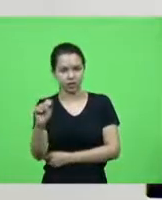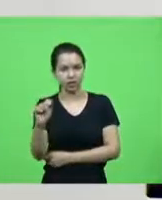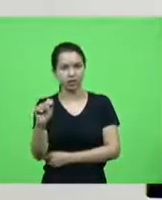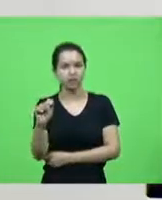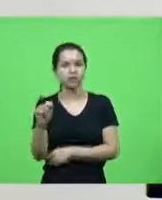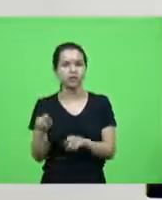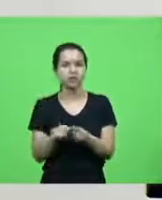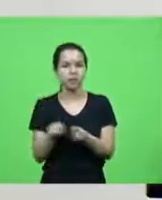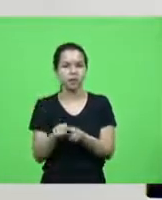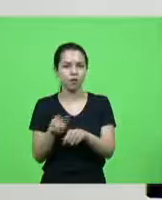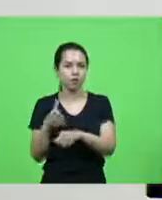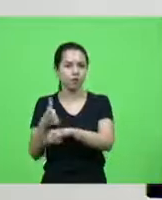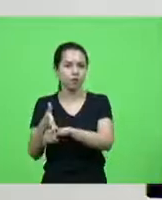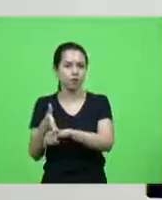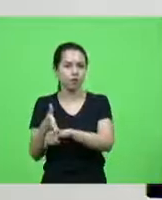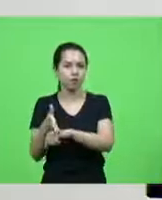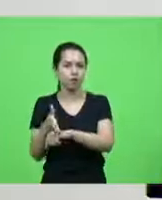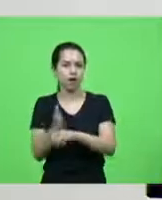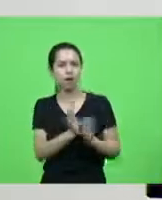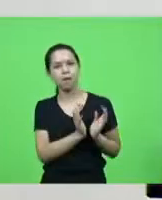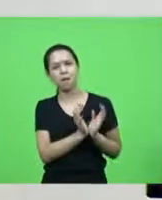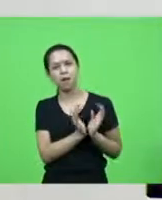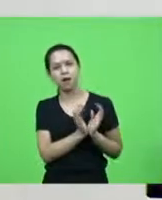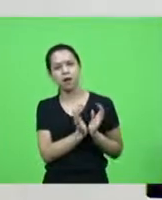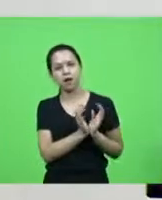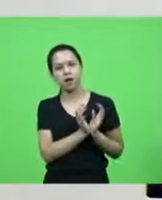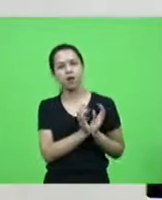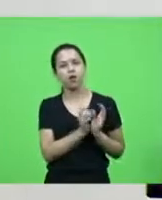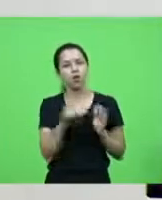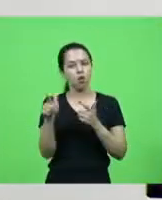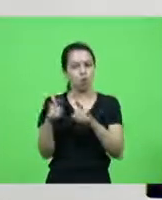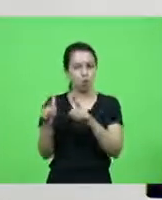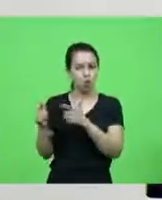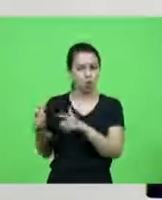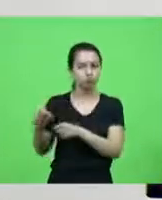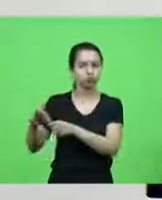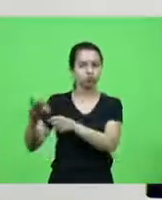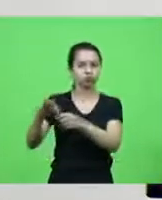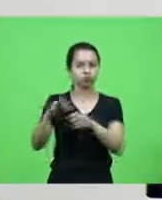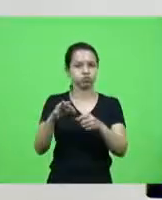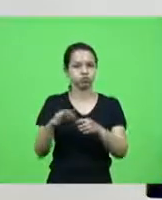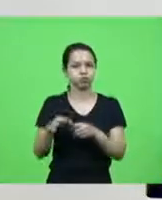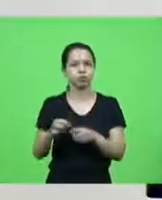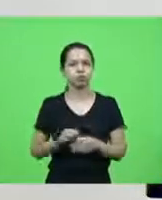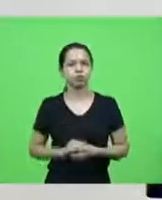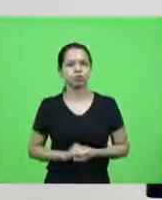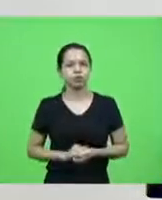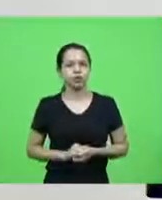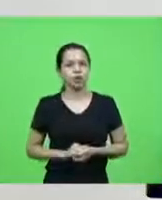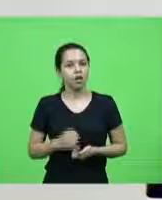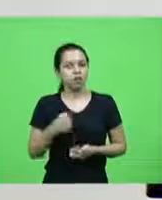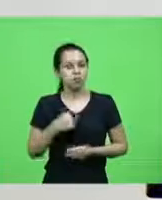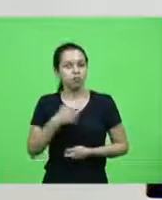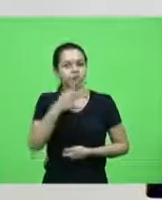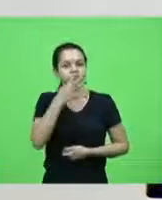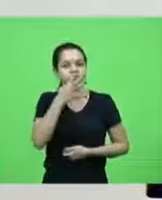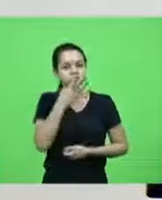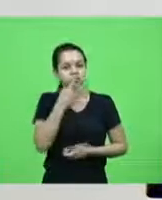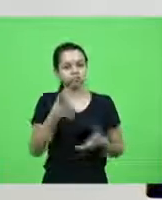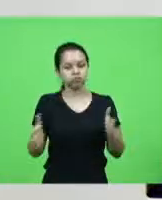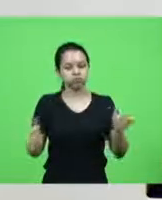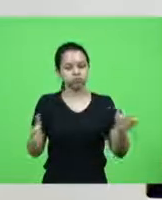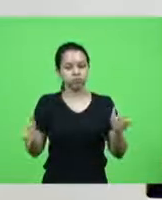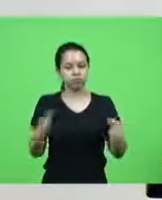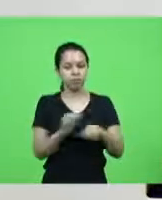outras e outras mais e eu fiquei maravilhado nós em plena pandemia o parlamento nós parlamentares buscamos